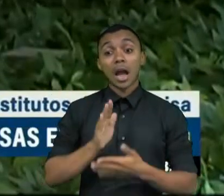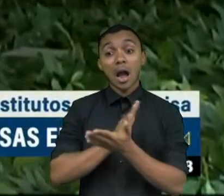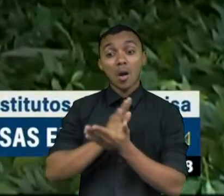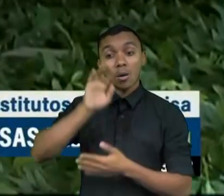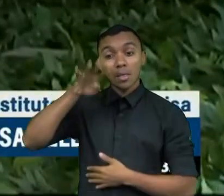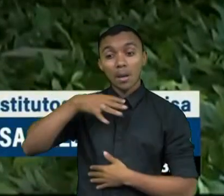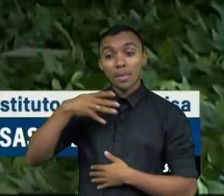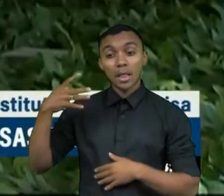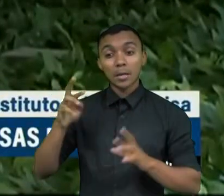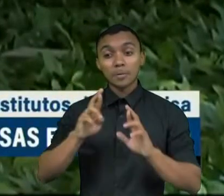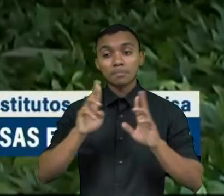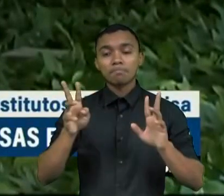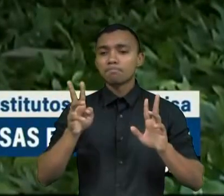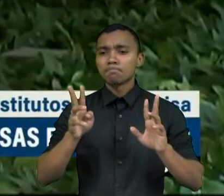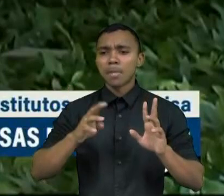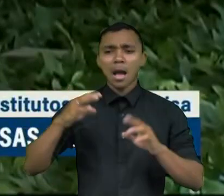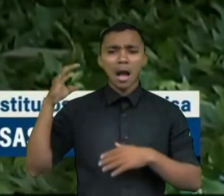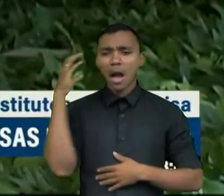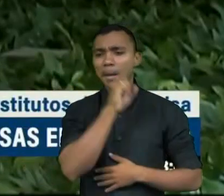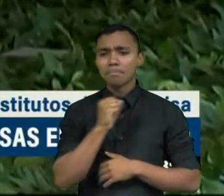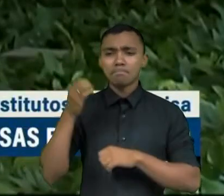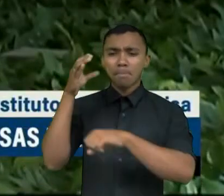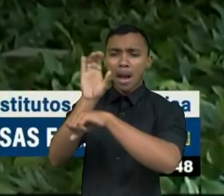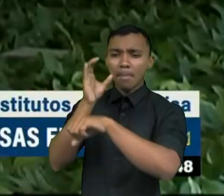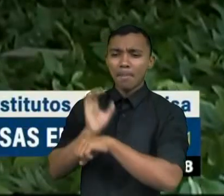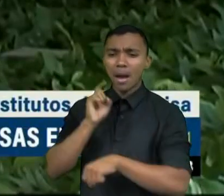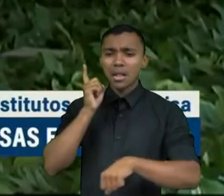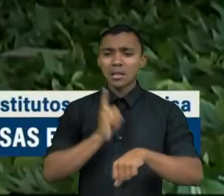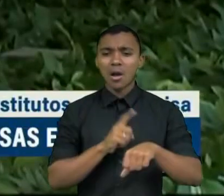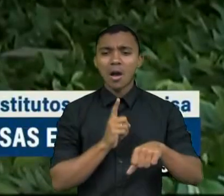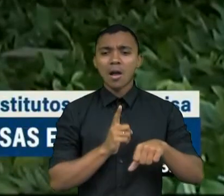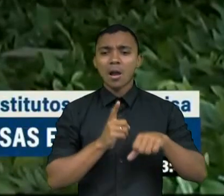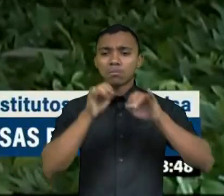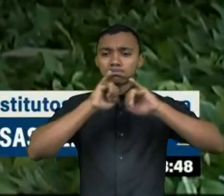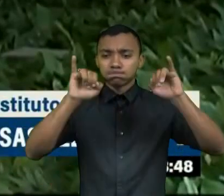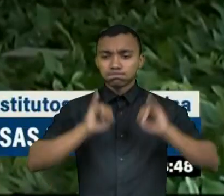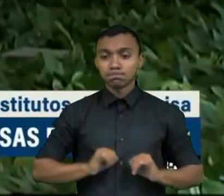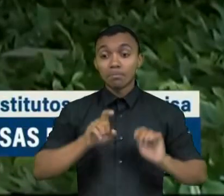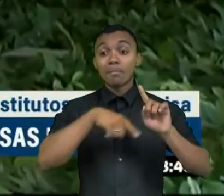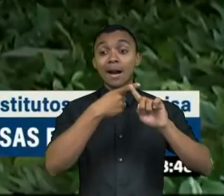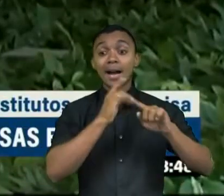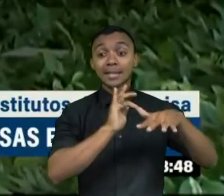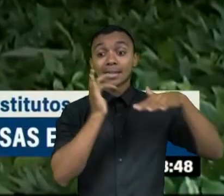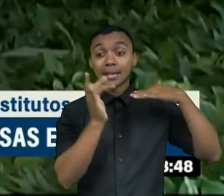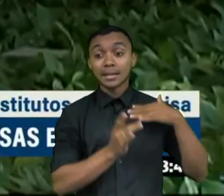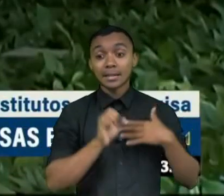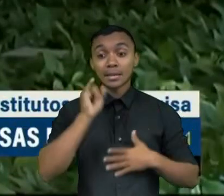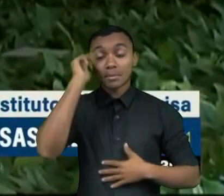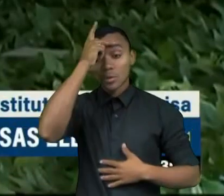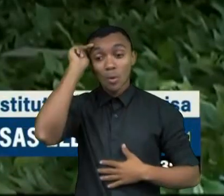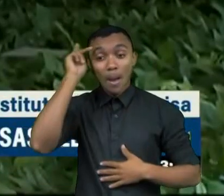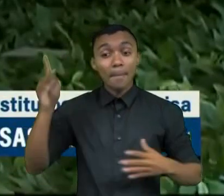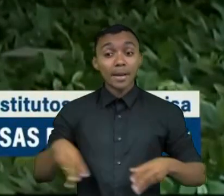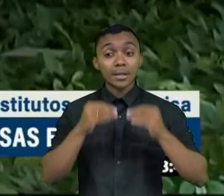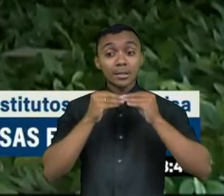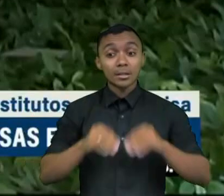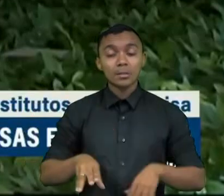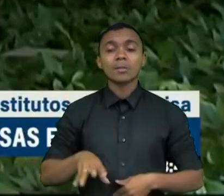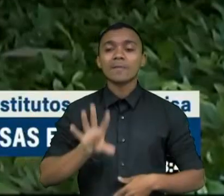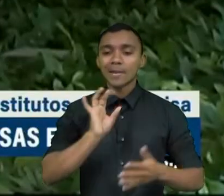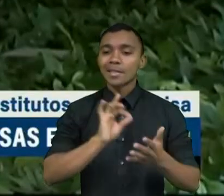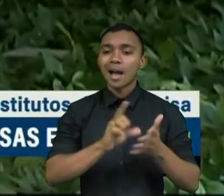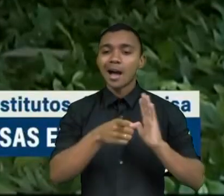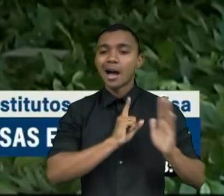são rapidamente divulgados no horário eleitoral e, é claro, na internet. Quem se sente prejudicado tende a